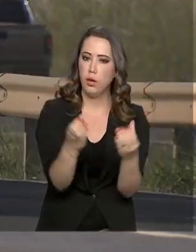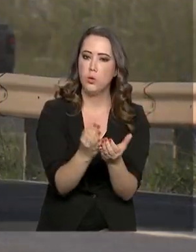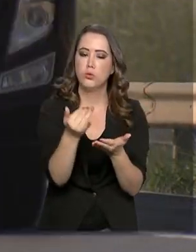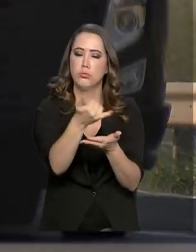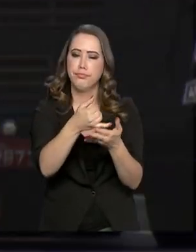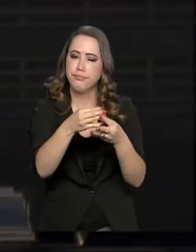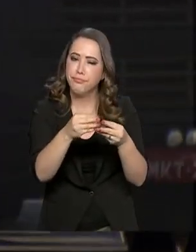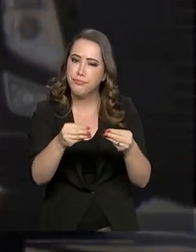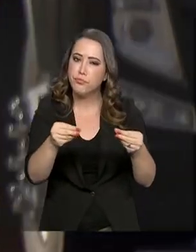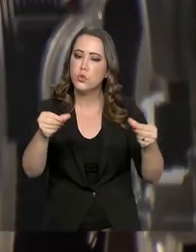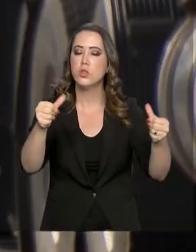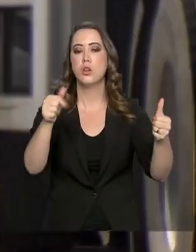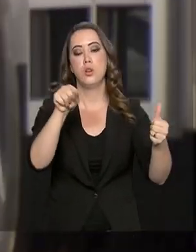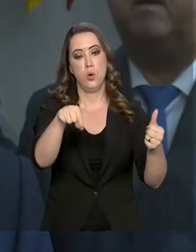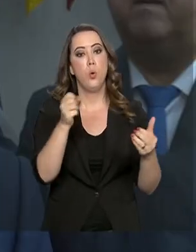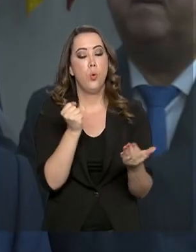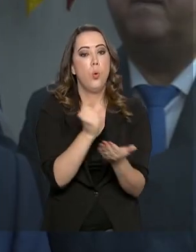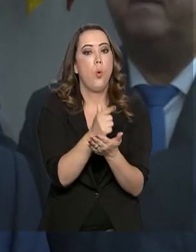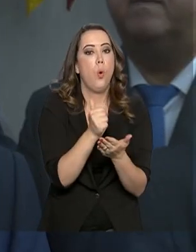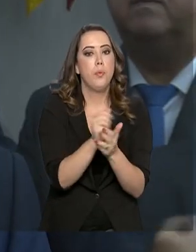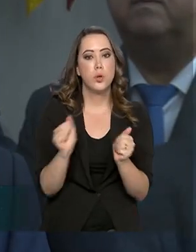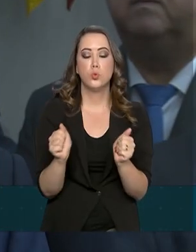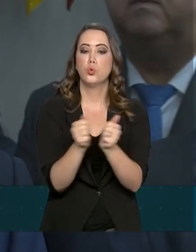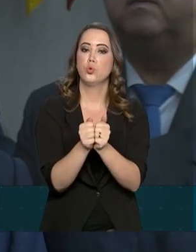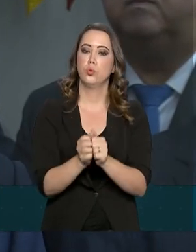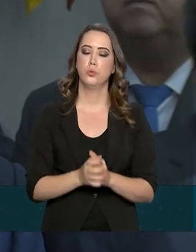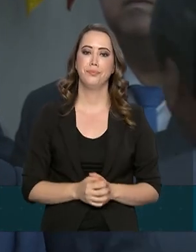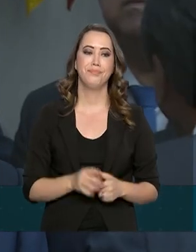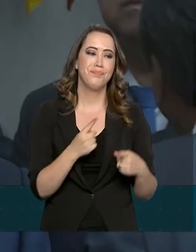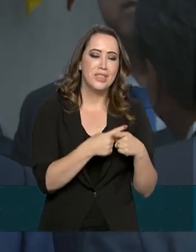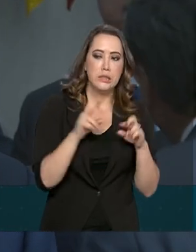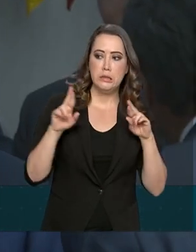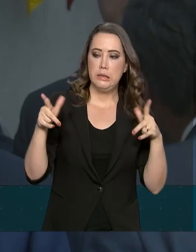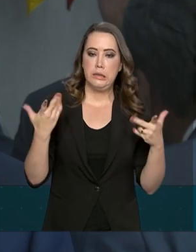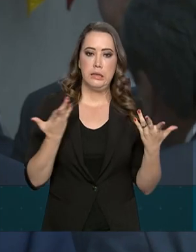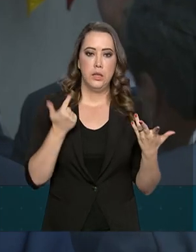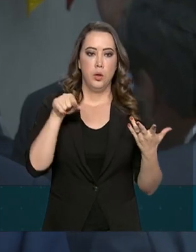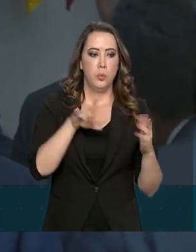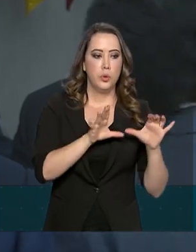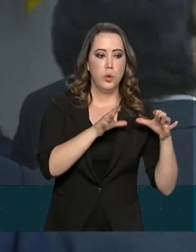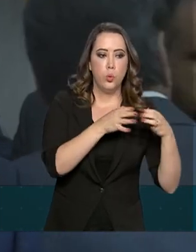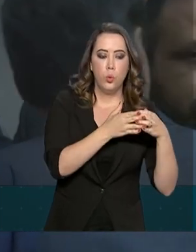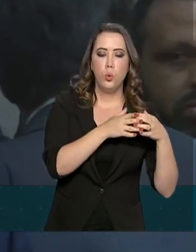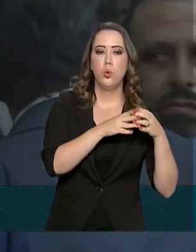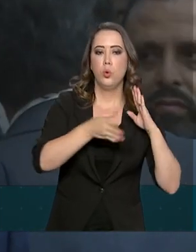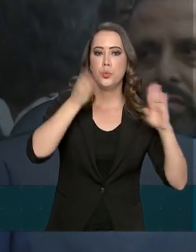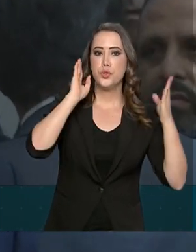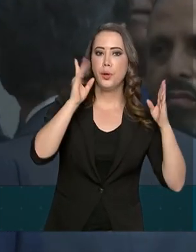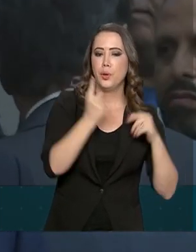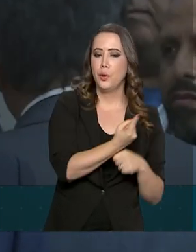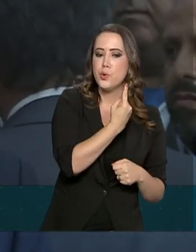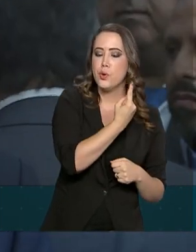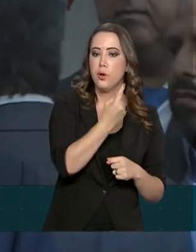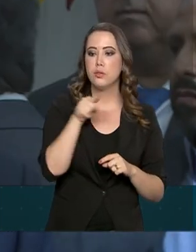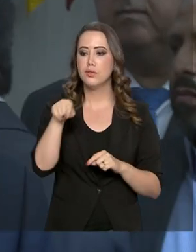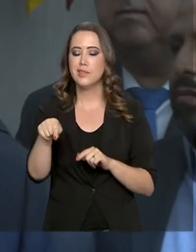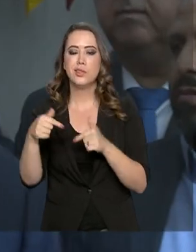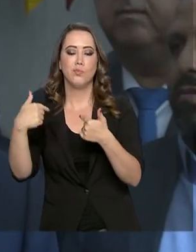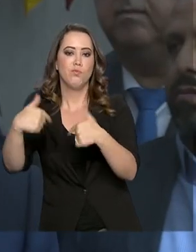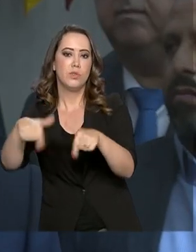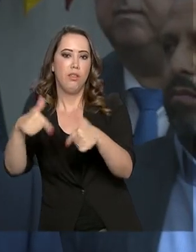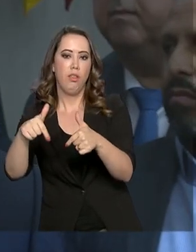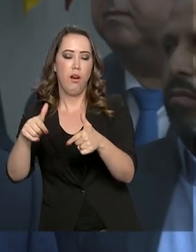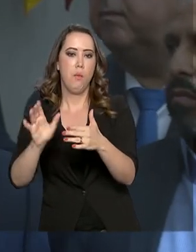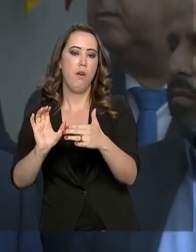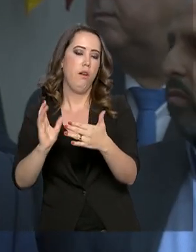realização de compras coletivas. É um desequilíbrio entre o transportador autônomo e quem transporta